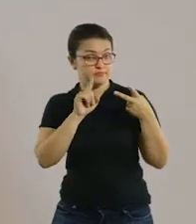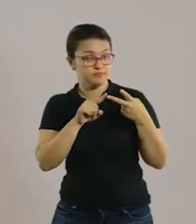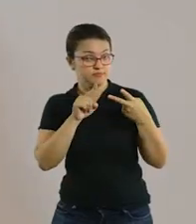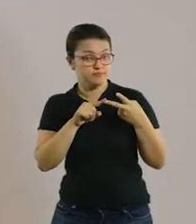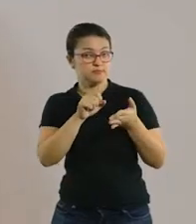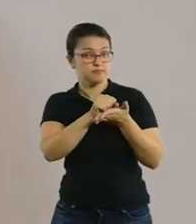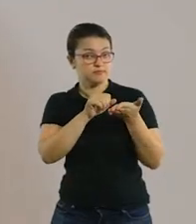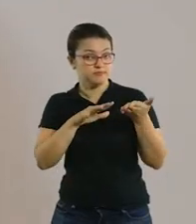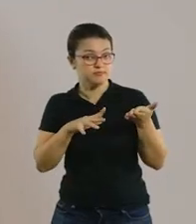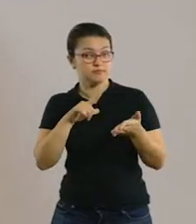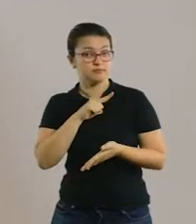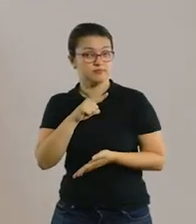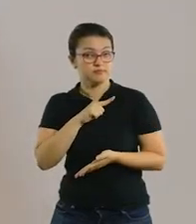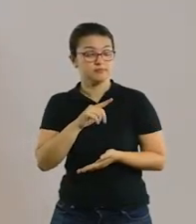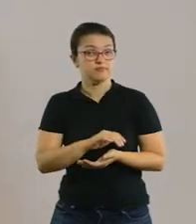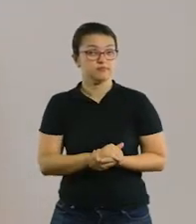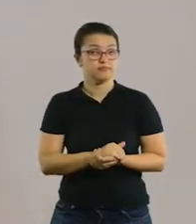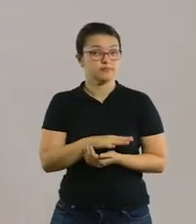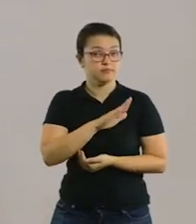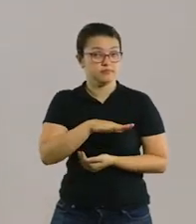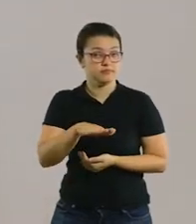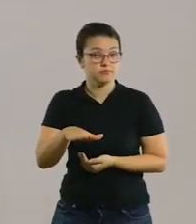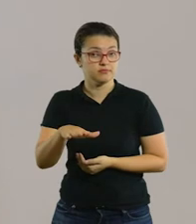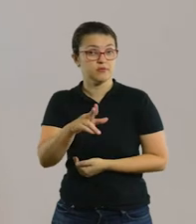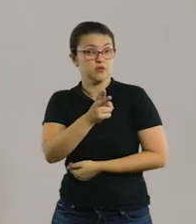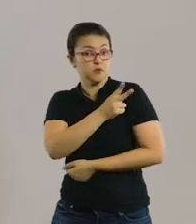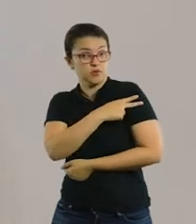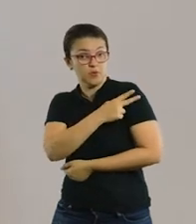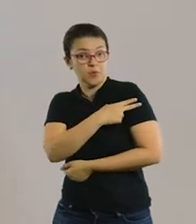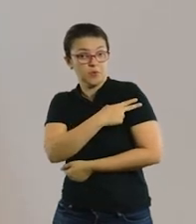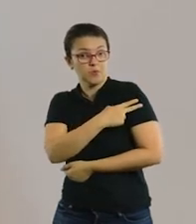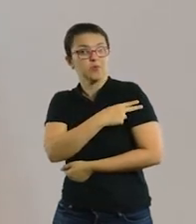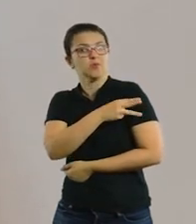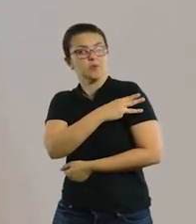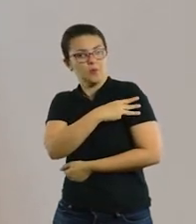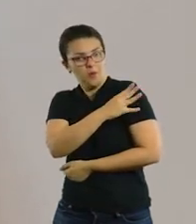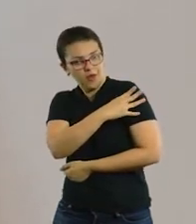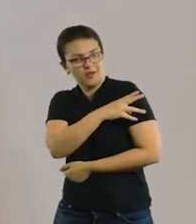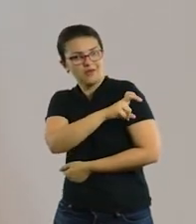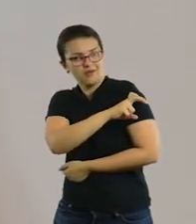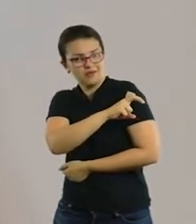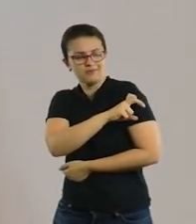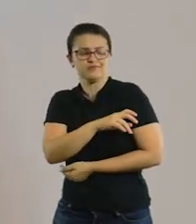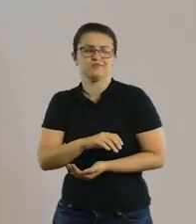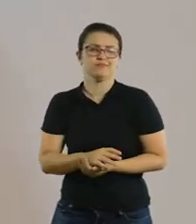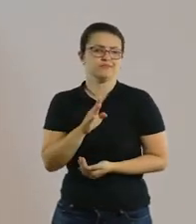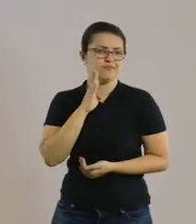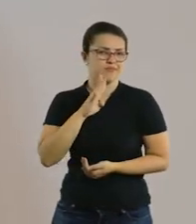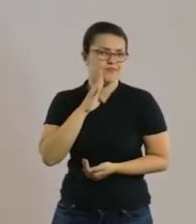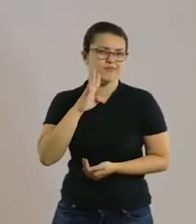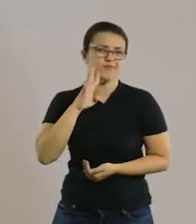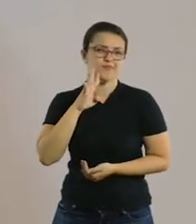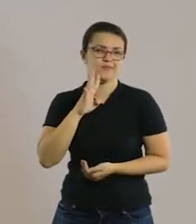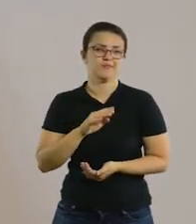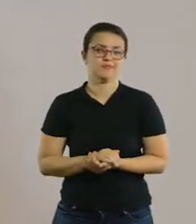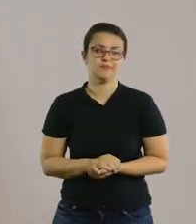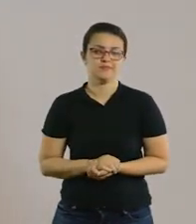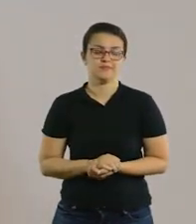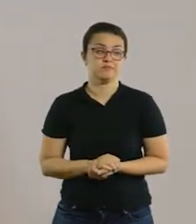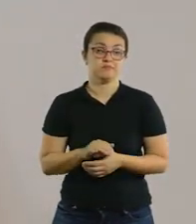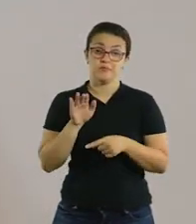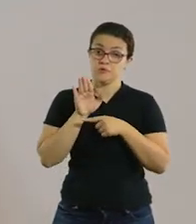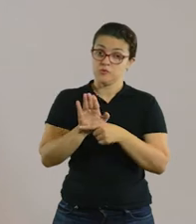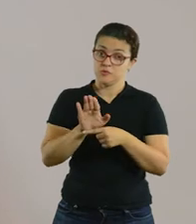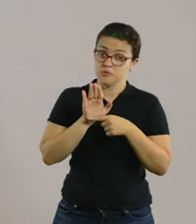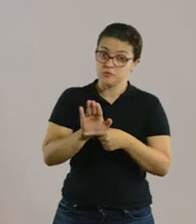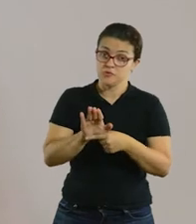essa segunda atividade que eu vou sugerir para vocês é para as crianças do segundo ano ao quinto ano, tá? Uma atividade bacana, tem bastante conteúdo a ser trabalhado,